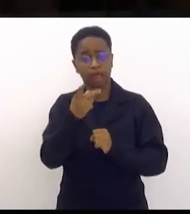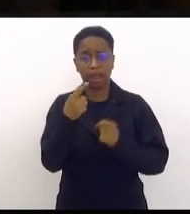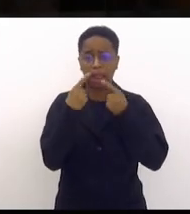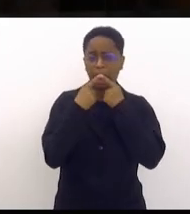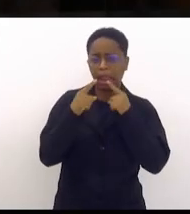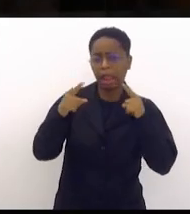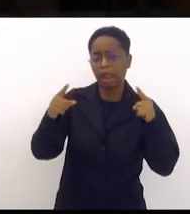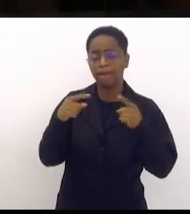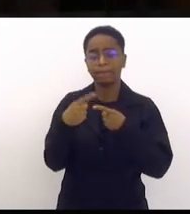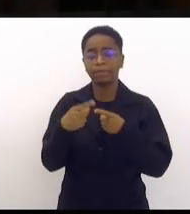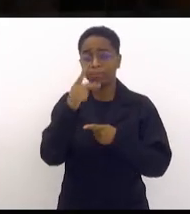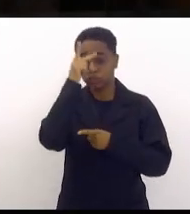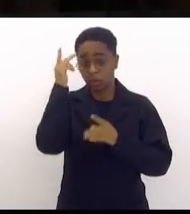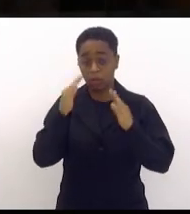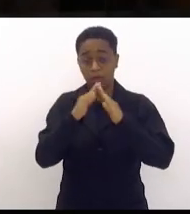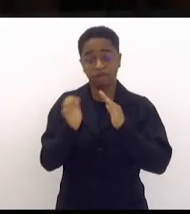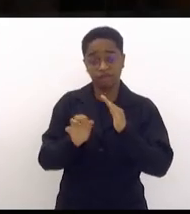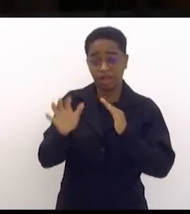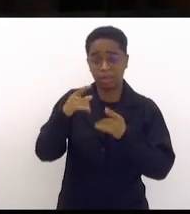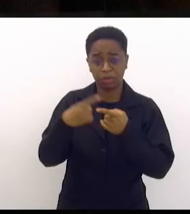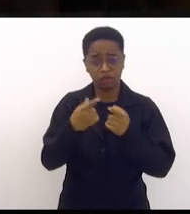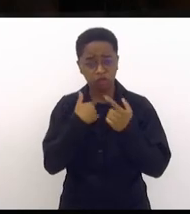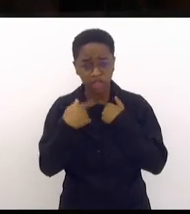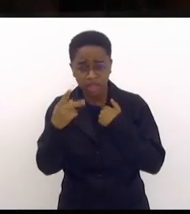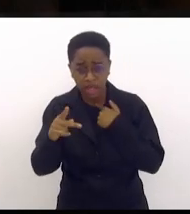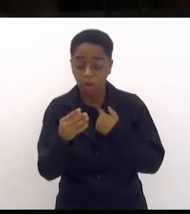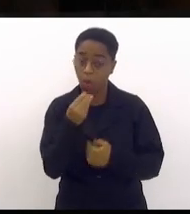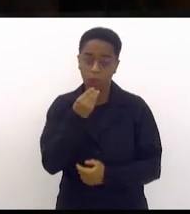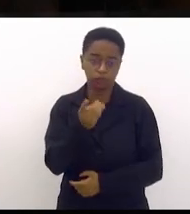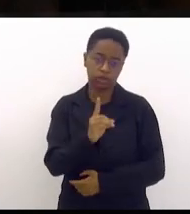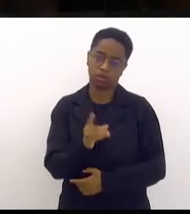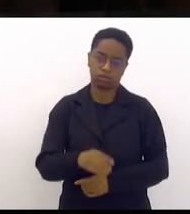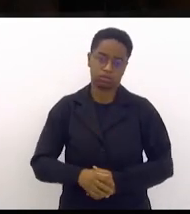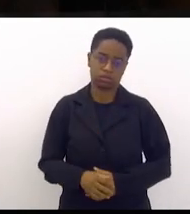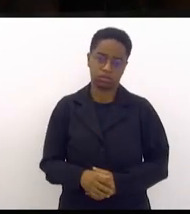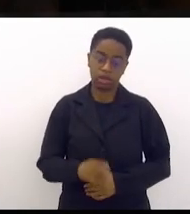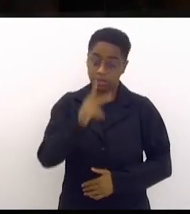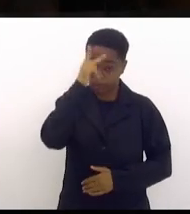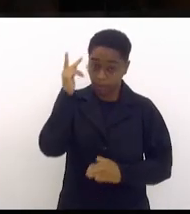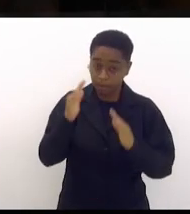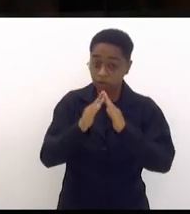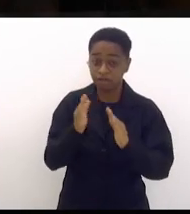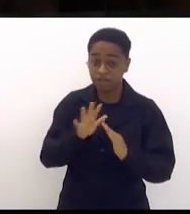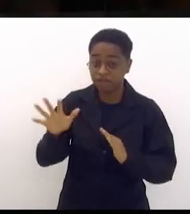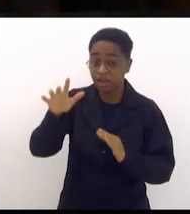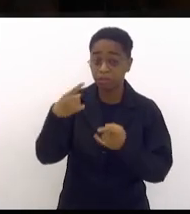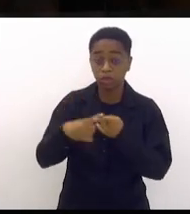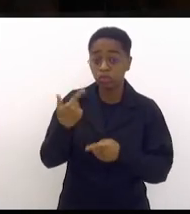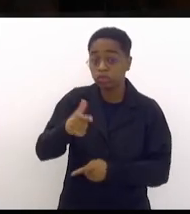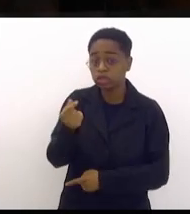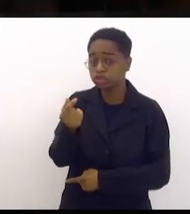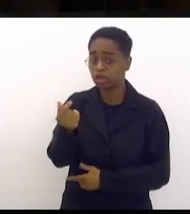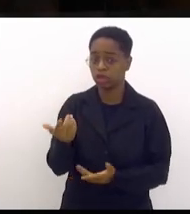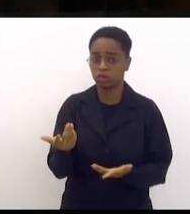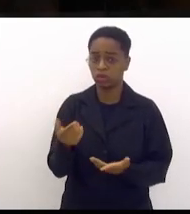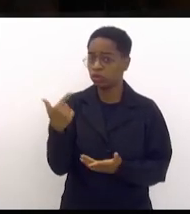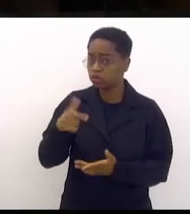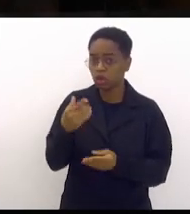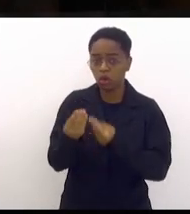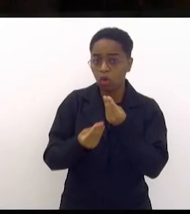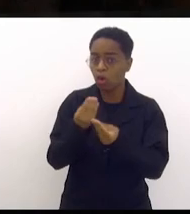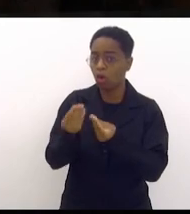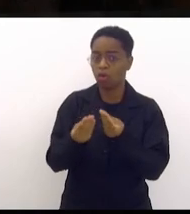que a pessoa mora na favela porque quer. É óbvio que não. A pessoa mora na favela porque não tem condições econômicas,